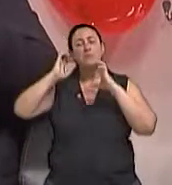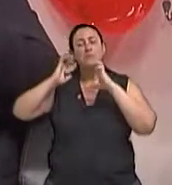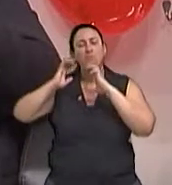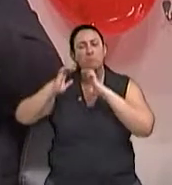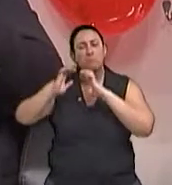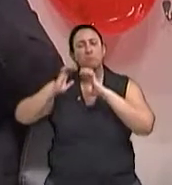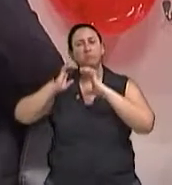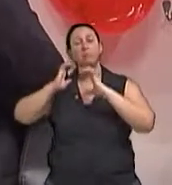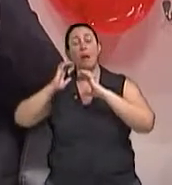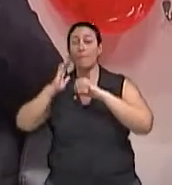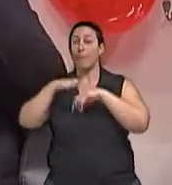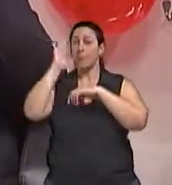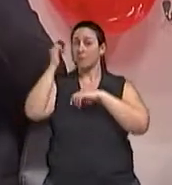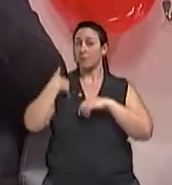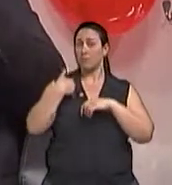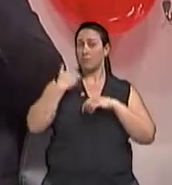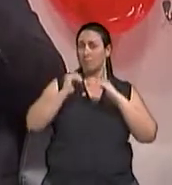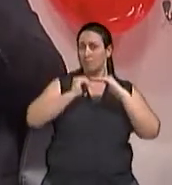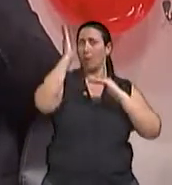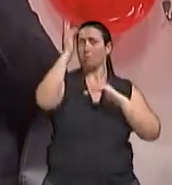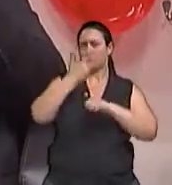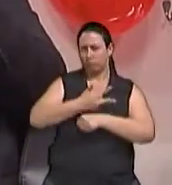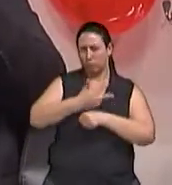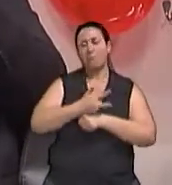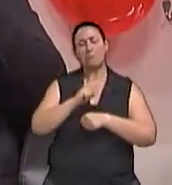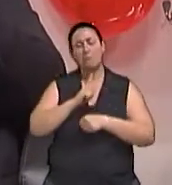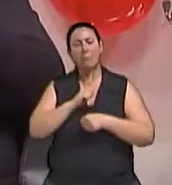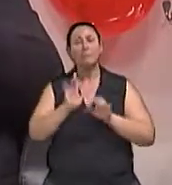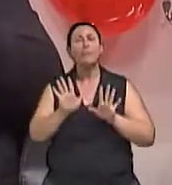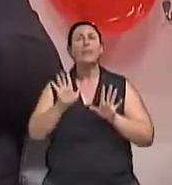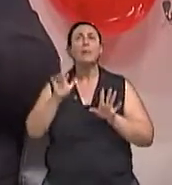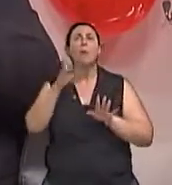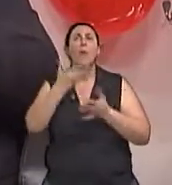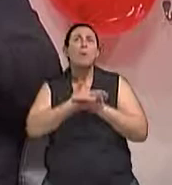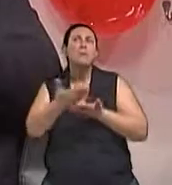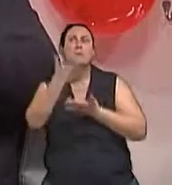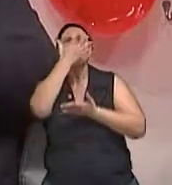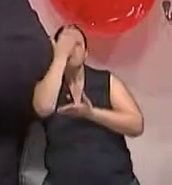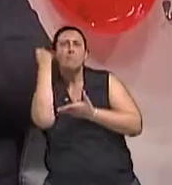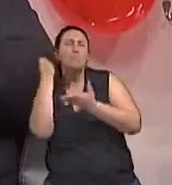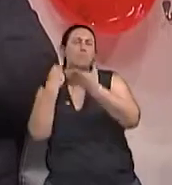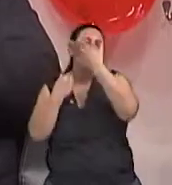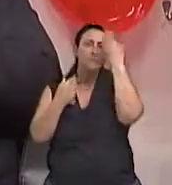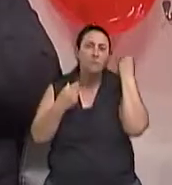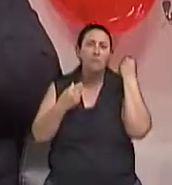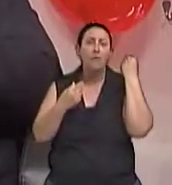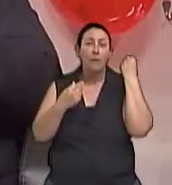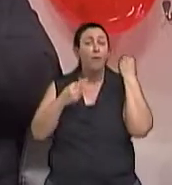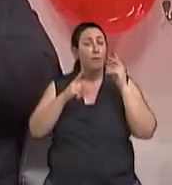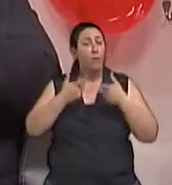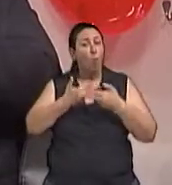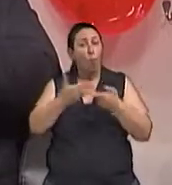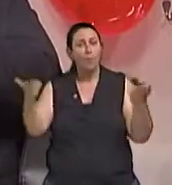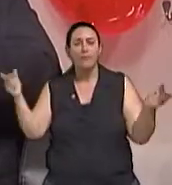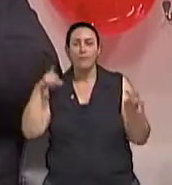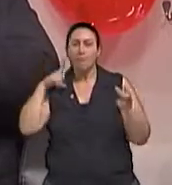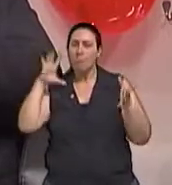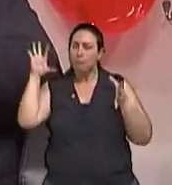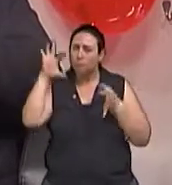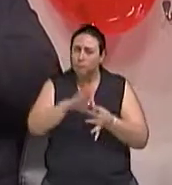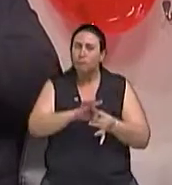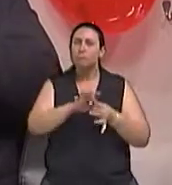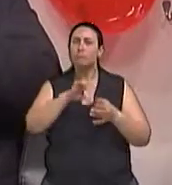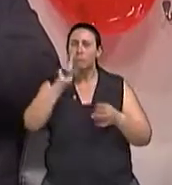pessoas mais idosas. Pode começar a ter esquecimentos, né? Então, uma série de fatores associadas à alteração